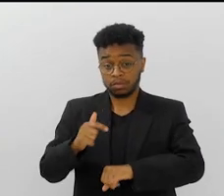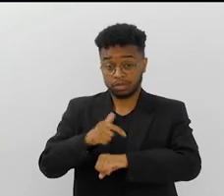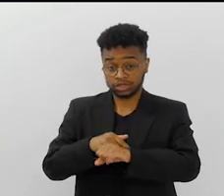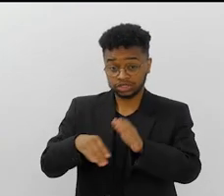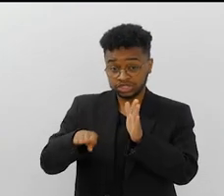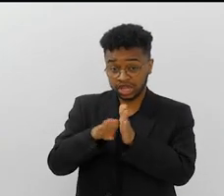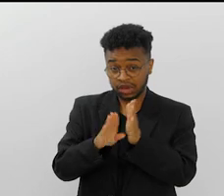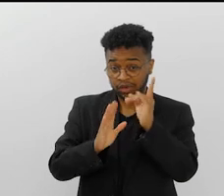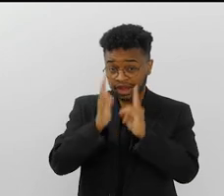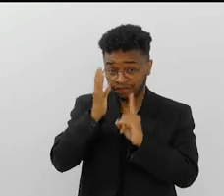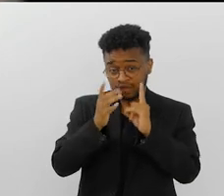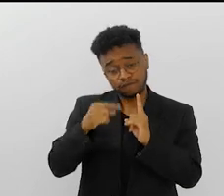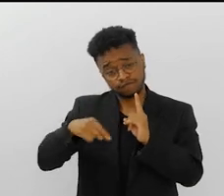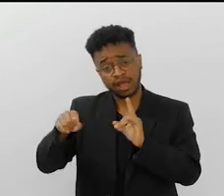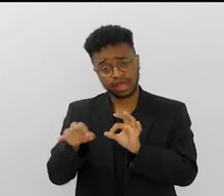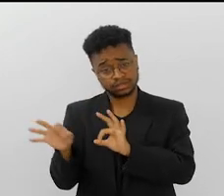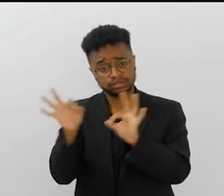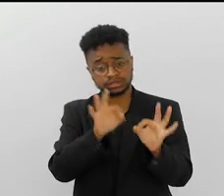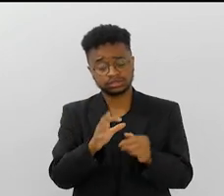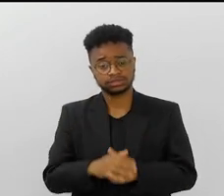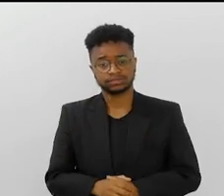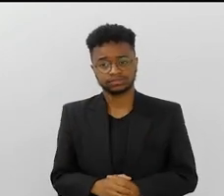Quando chegar no Carnaval, vai lá ver.